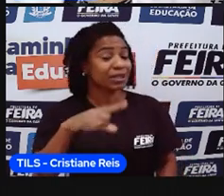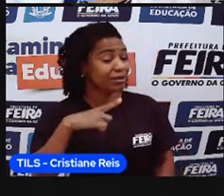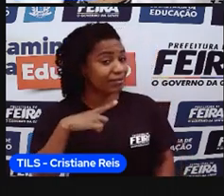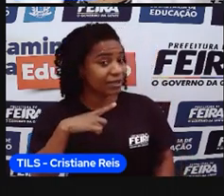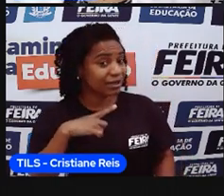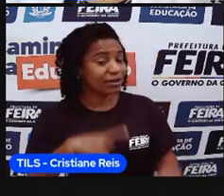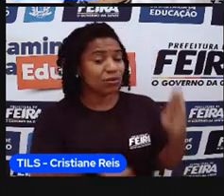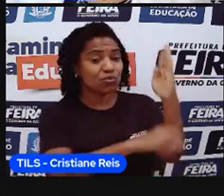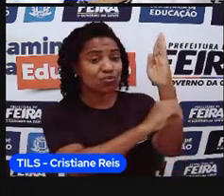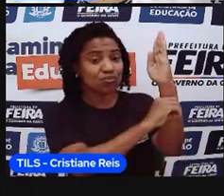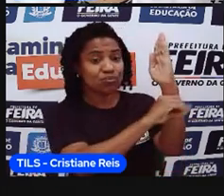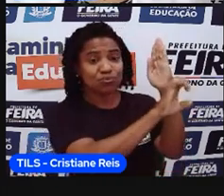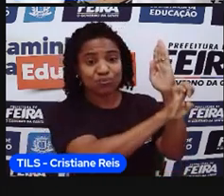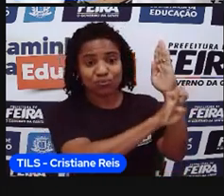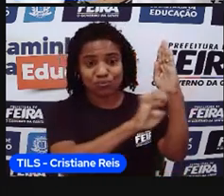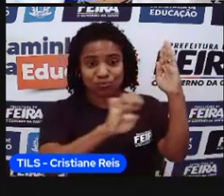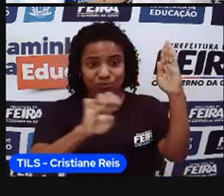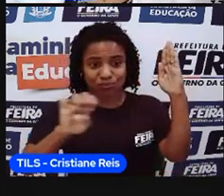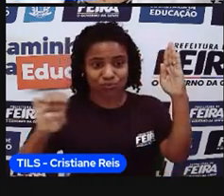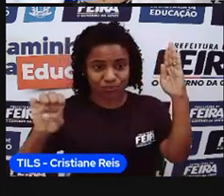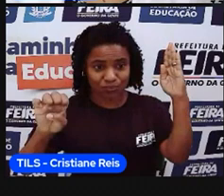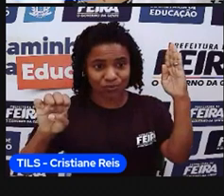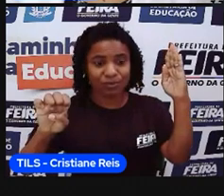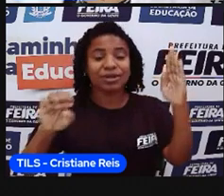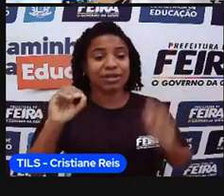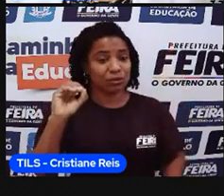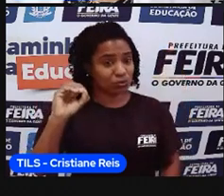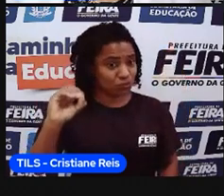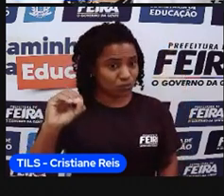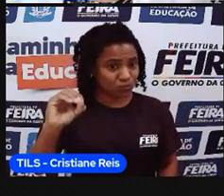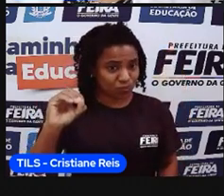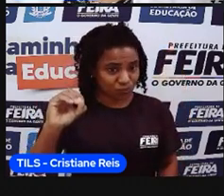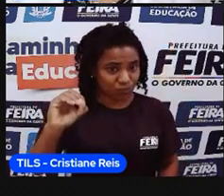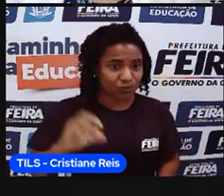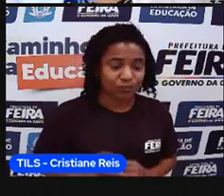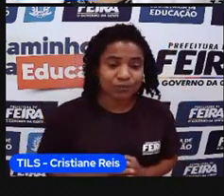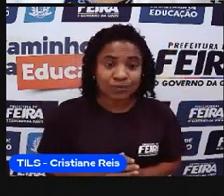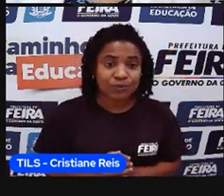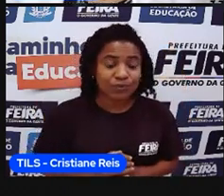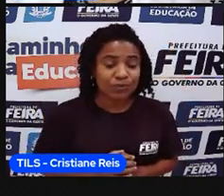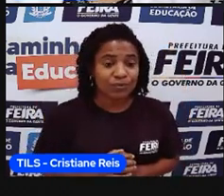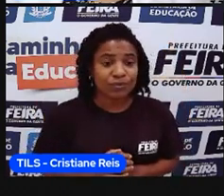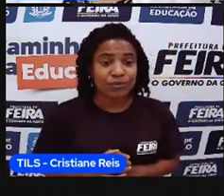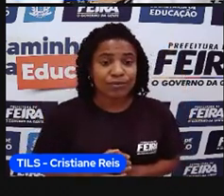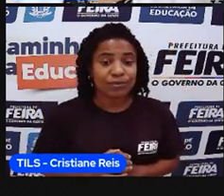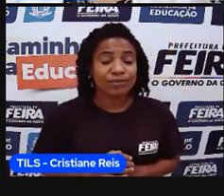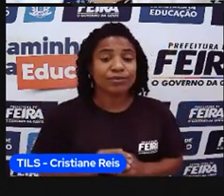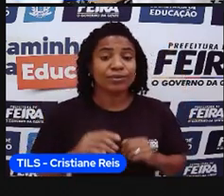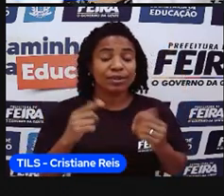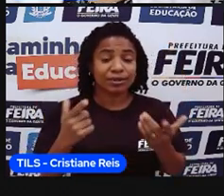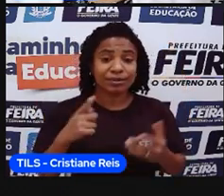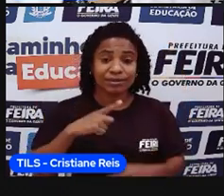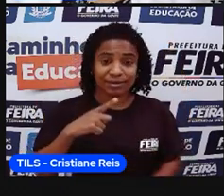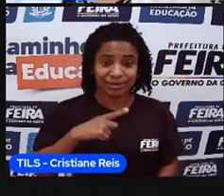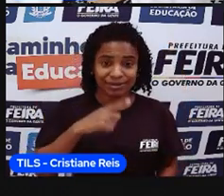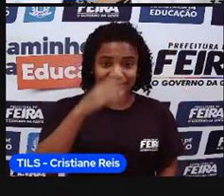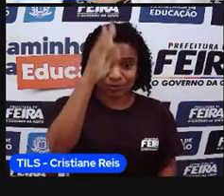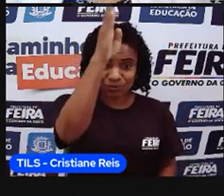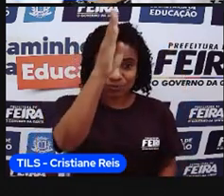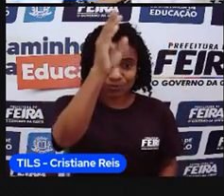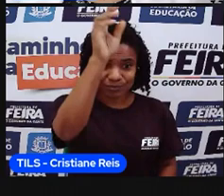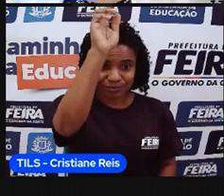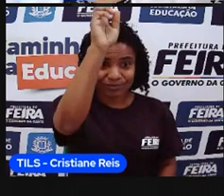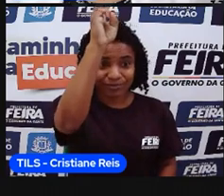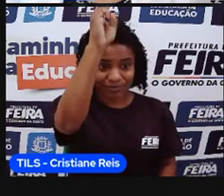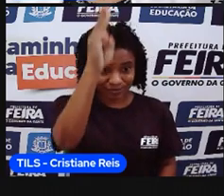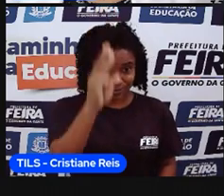paralelo do Equador, ou a latitude zero grau, né, do Equador. Com relação a essa divisão, que ela, no caso,